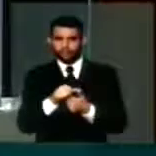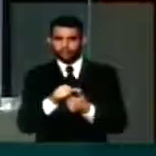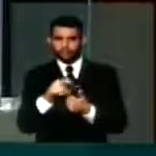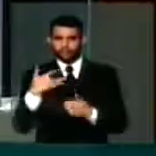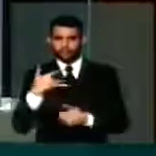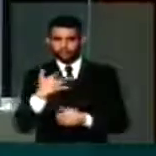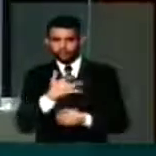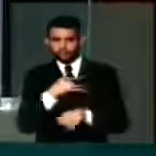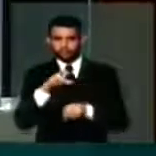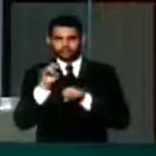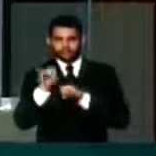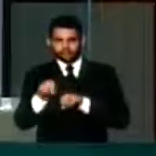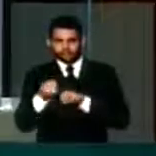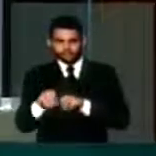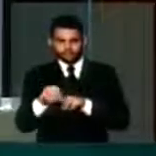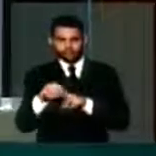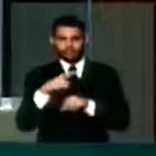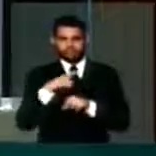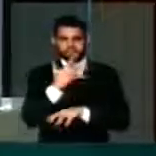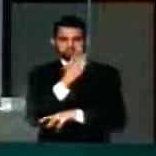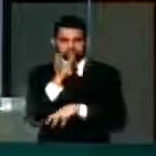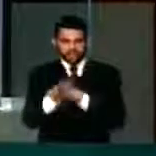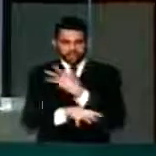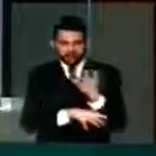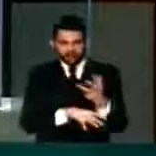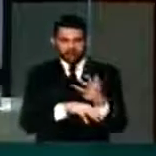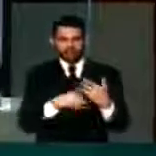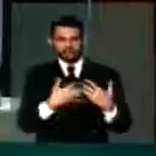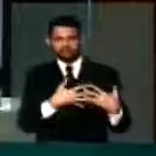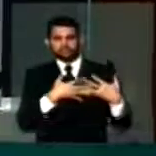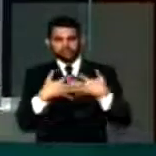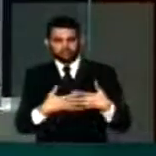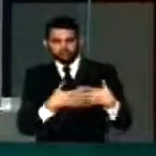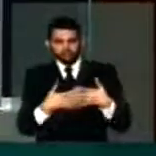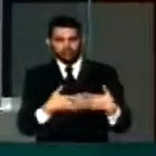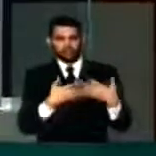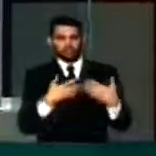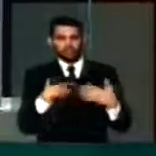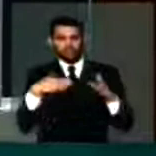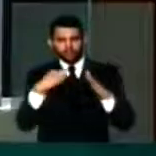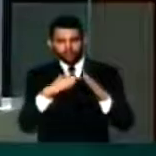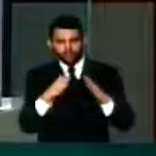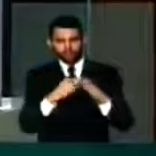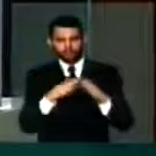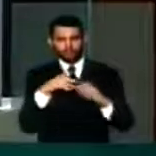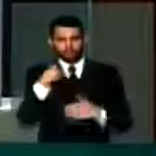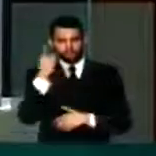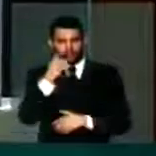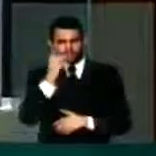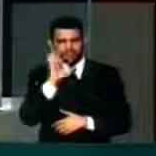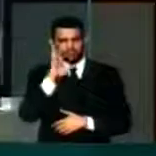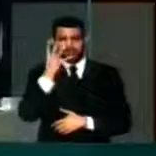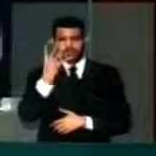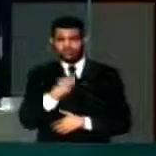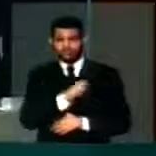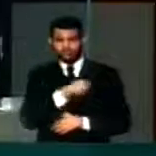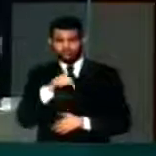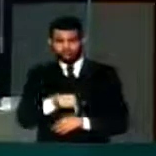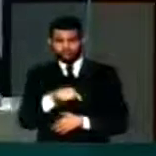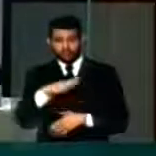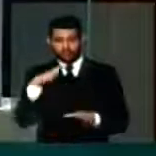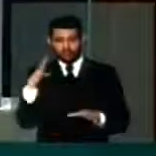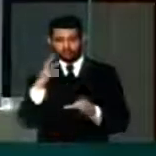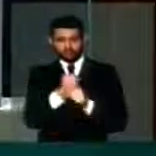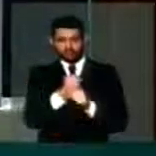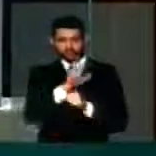para a saúde, para a educação, para o meio ambiente, para o transporte, para a moradia. E os deputados decidiriam aqui, um